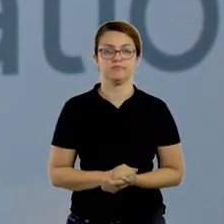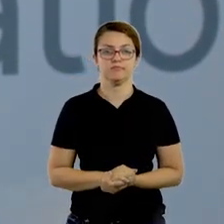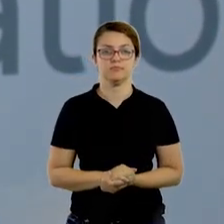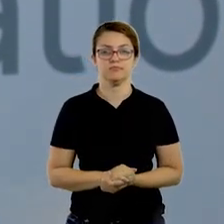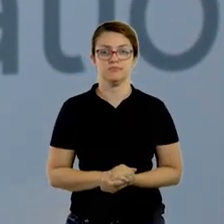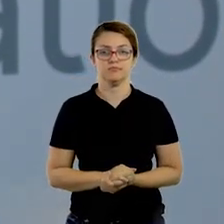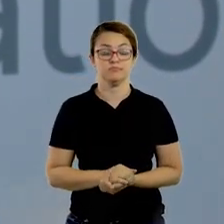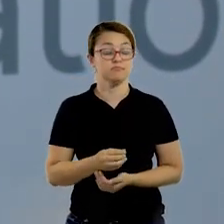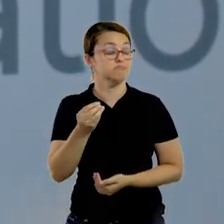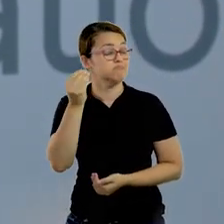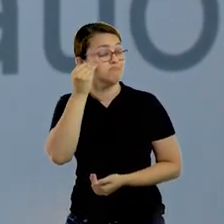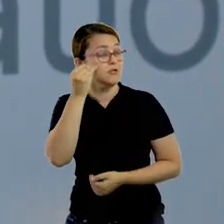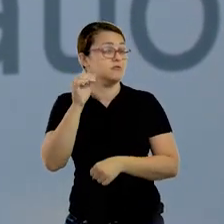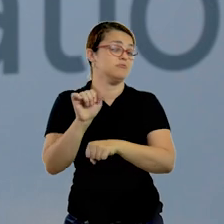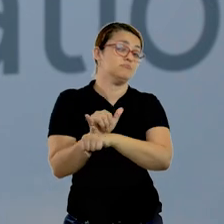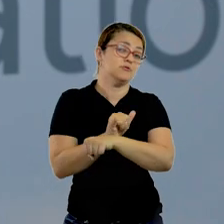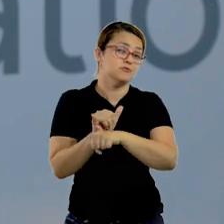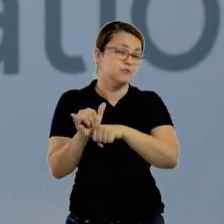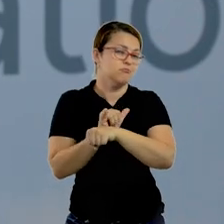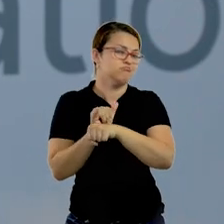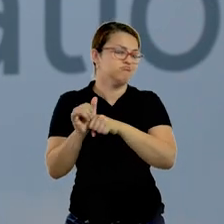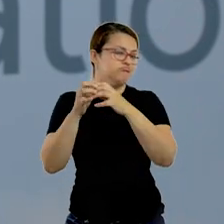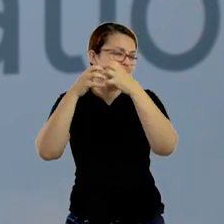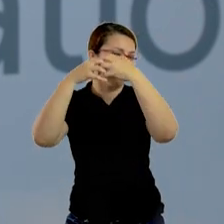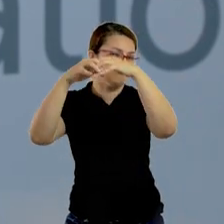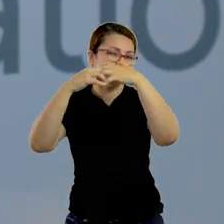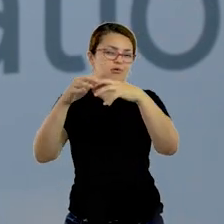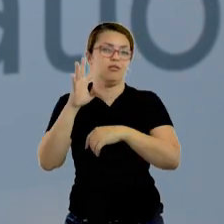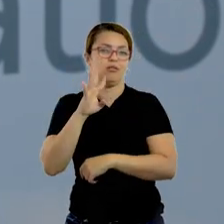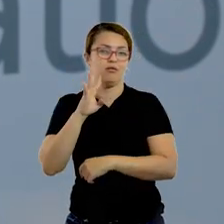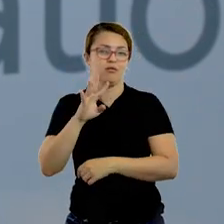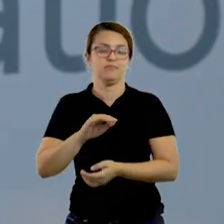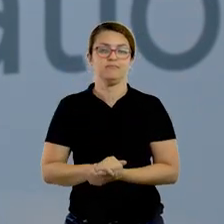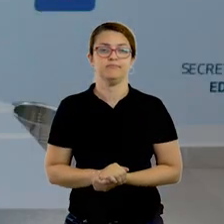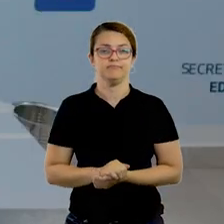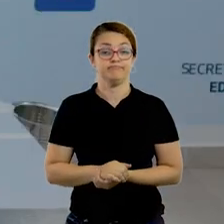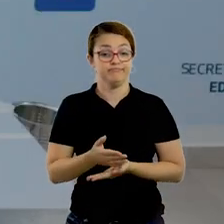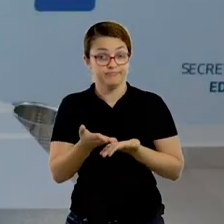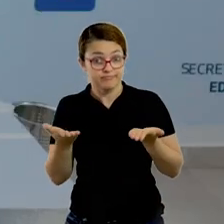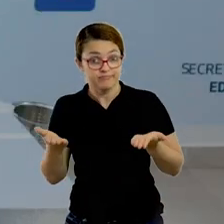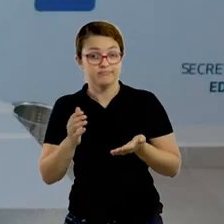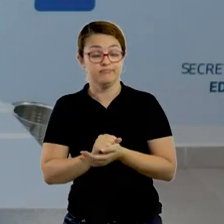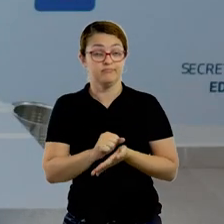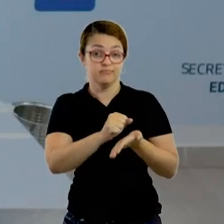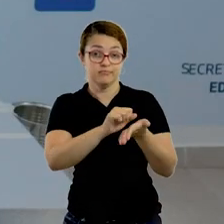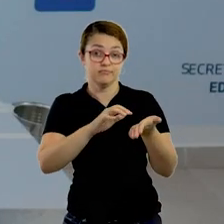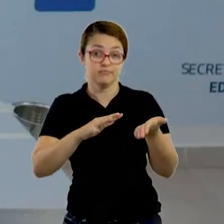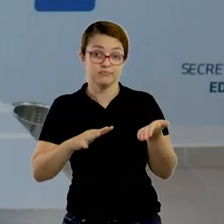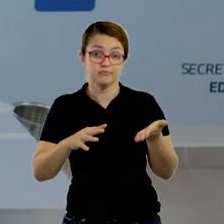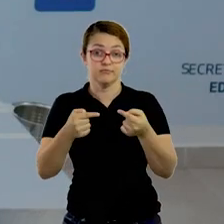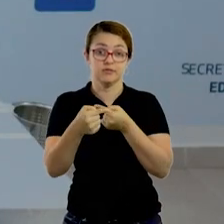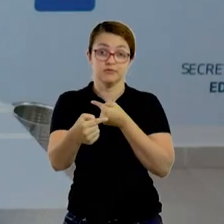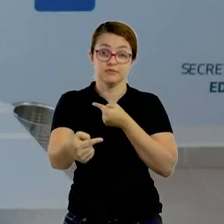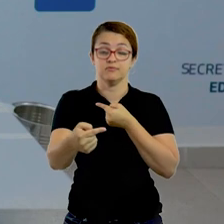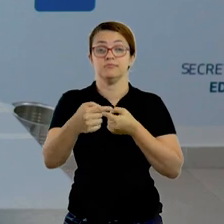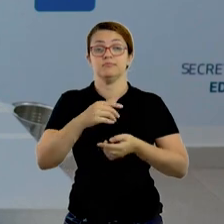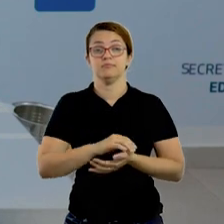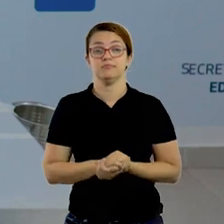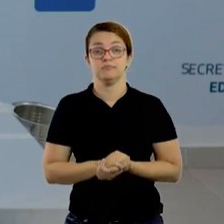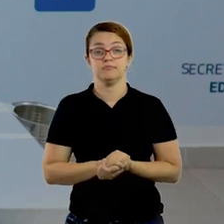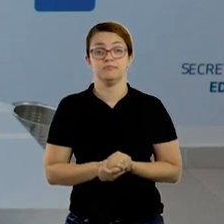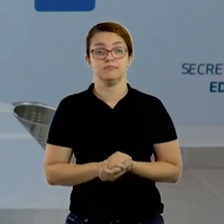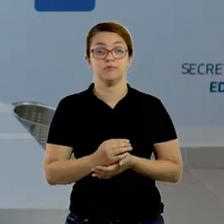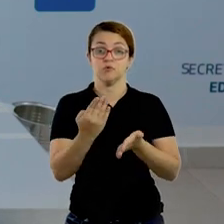ele. Tá bom? E tem que pensar, é estratégico, né? Seria bem bacana. Bom, pessoal, é isso. Essas são as atividades dessa